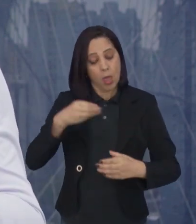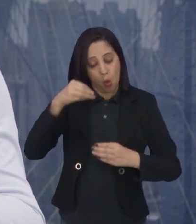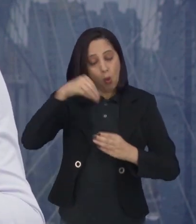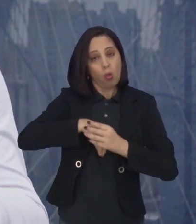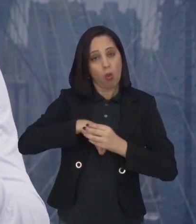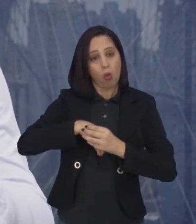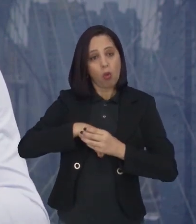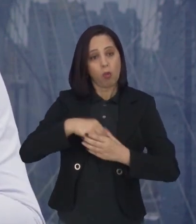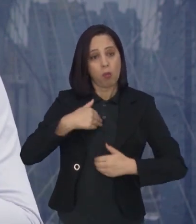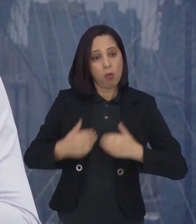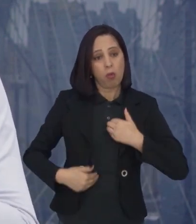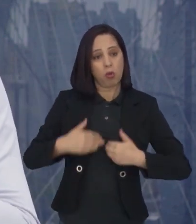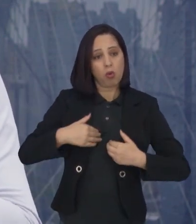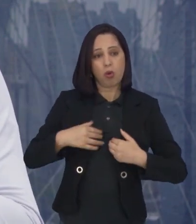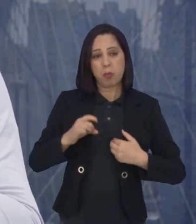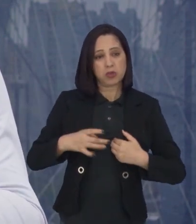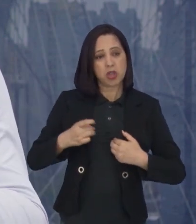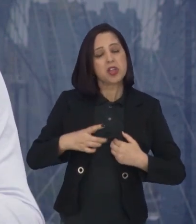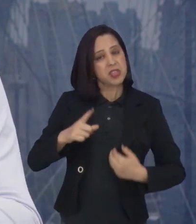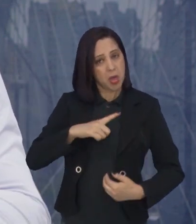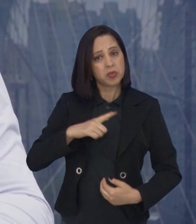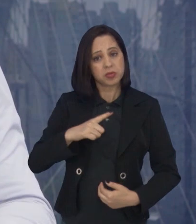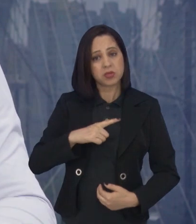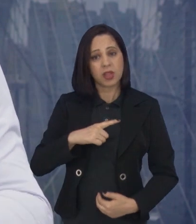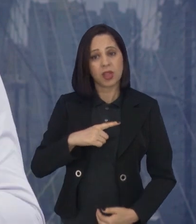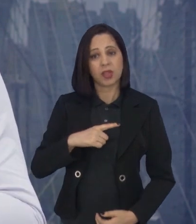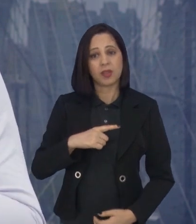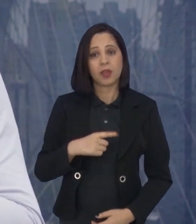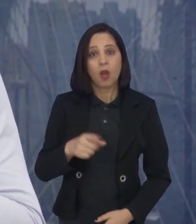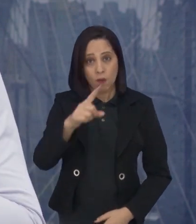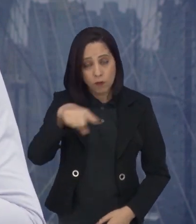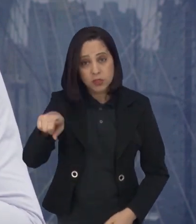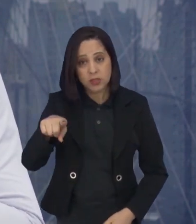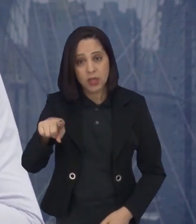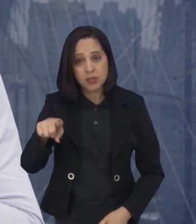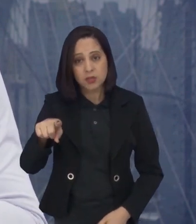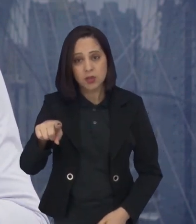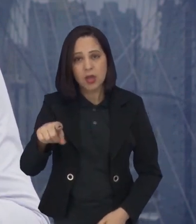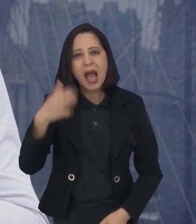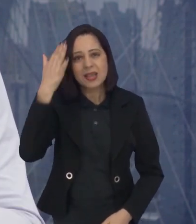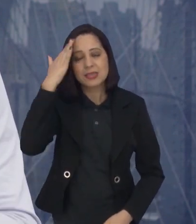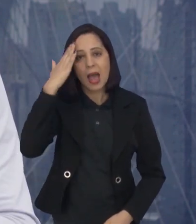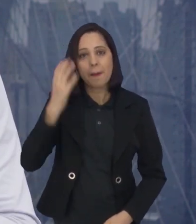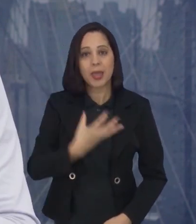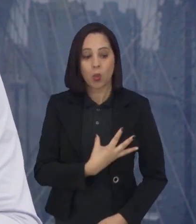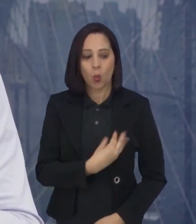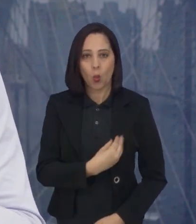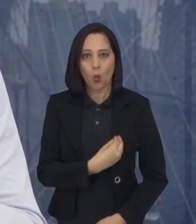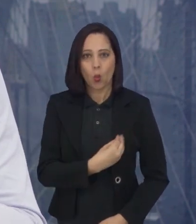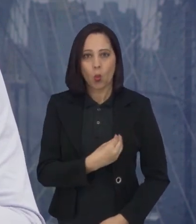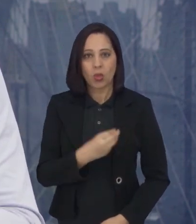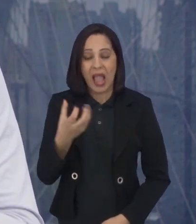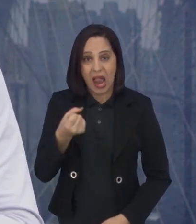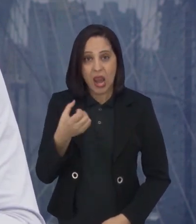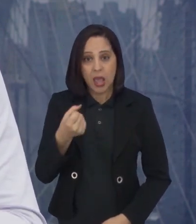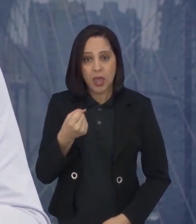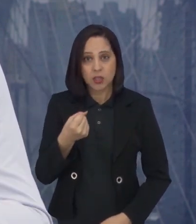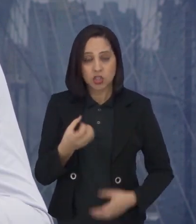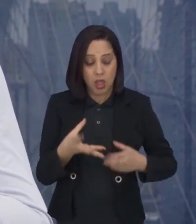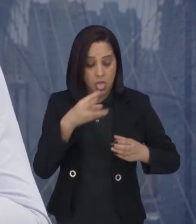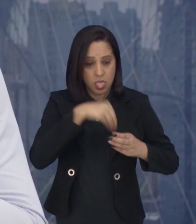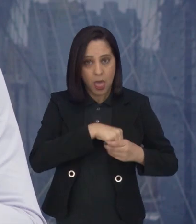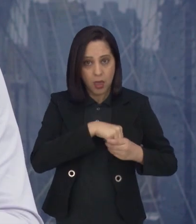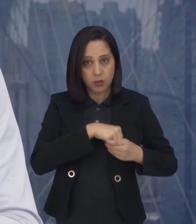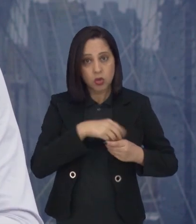vou falar algo mais para vocês, estão aí, para vocês, segurem na cadeira. Colostro, leite materno, tem cannabis.